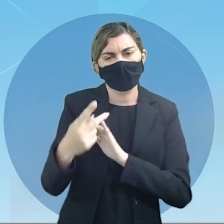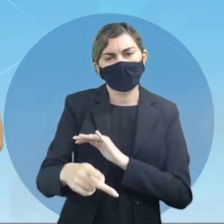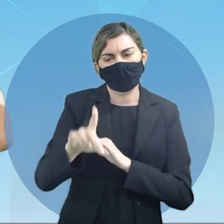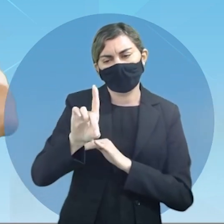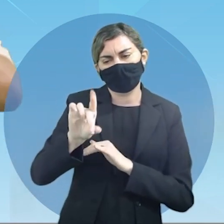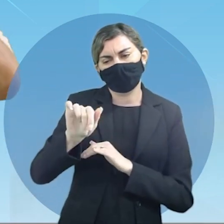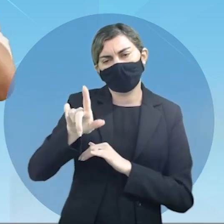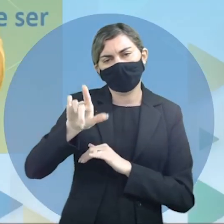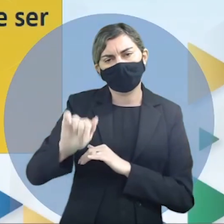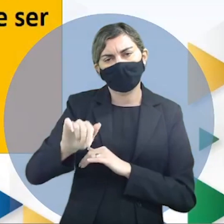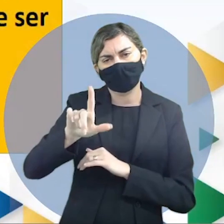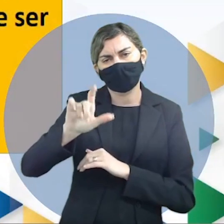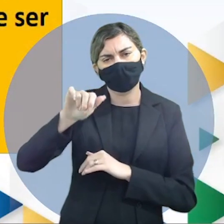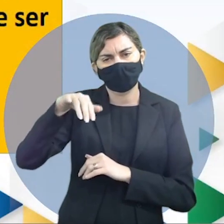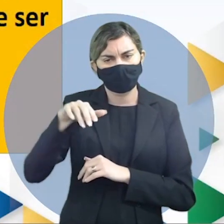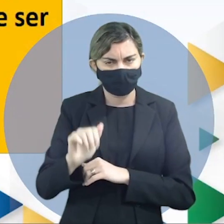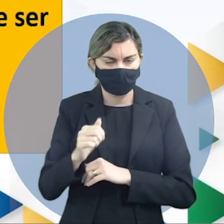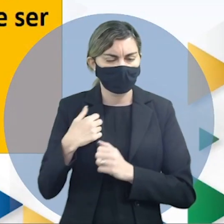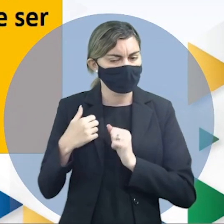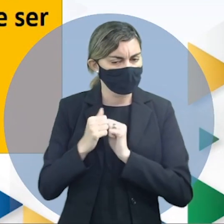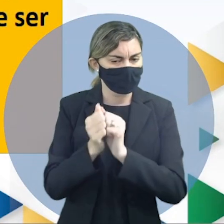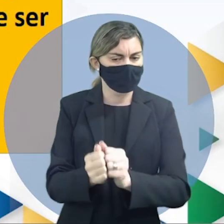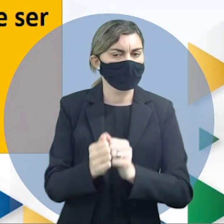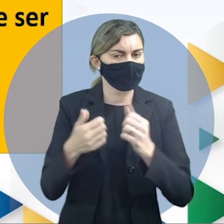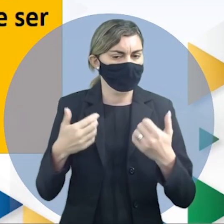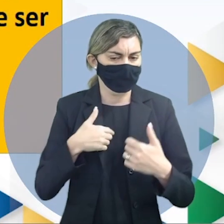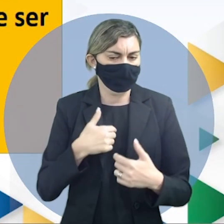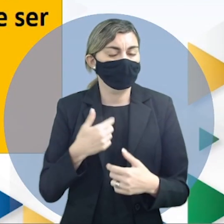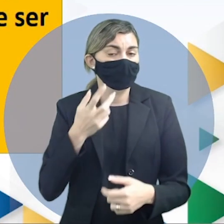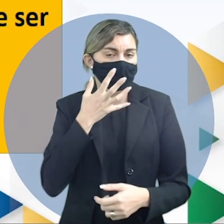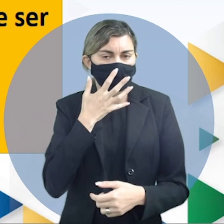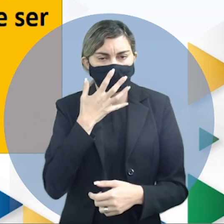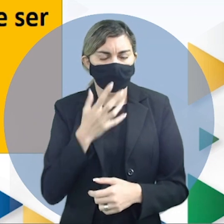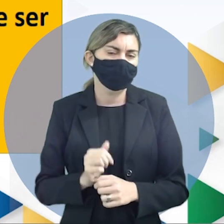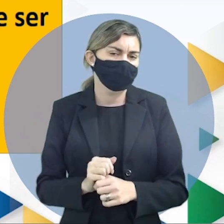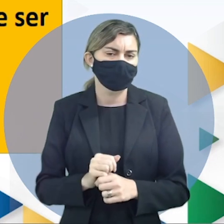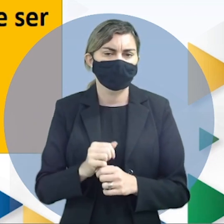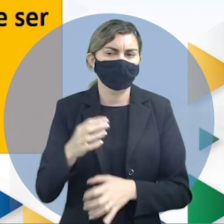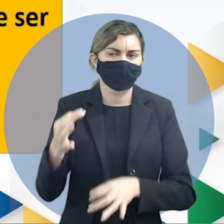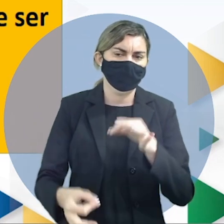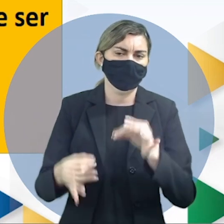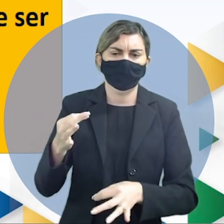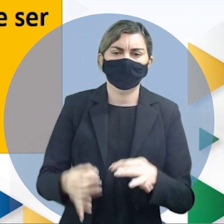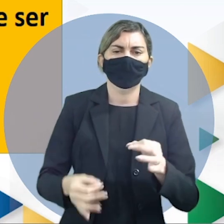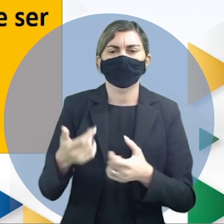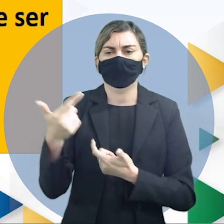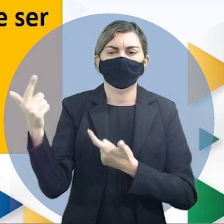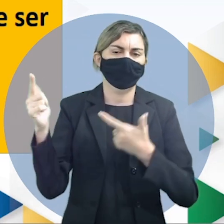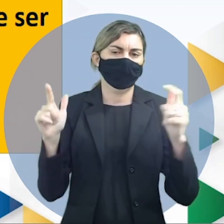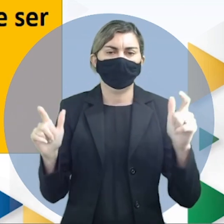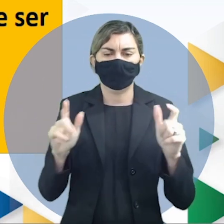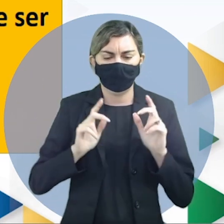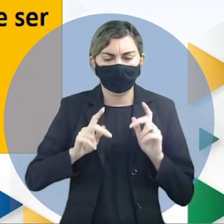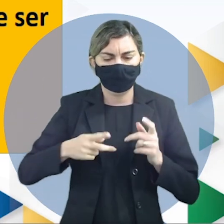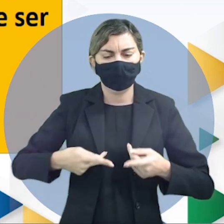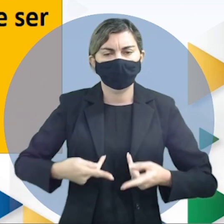Dalai Lama acompanhem comigo, vamos ver pouco importa o julgamento dos outros os seres humanos são